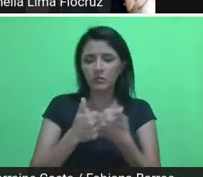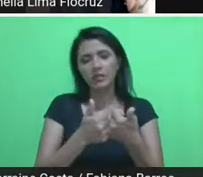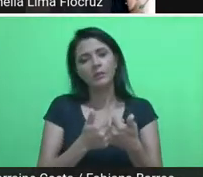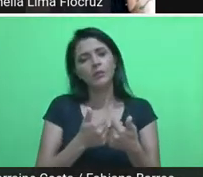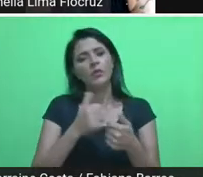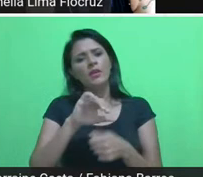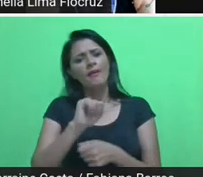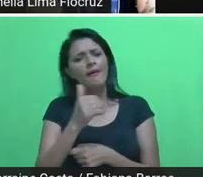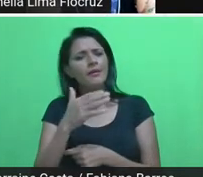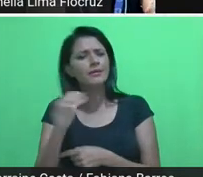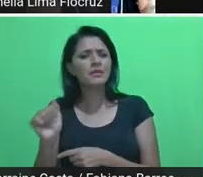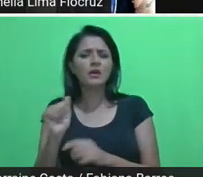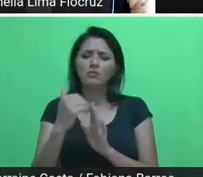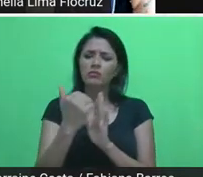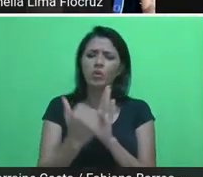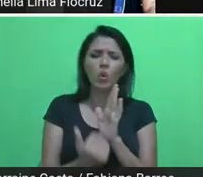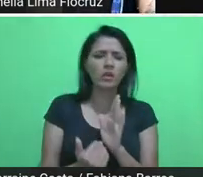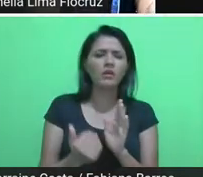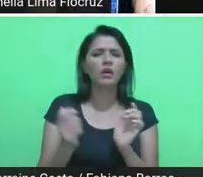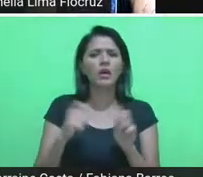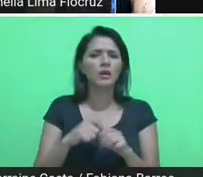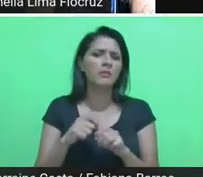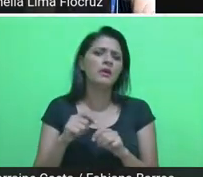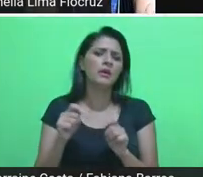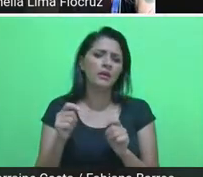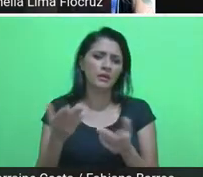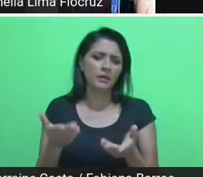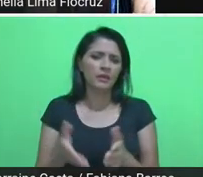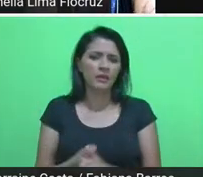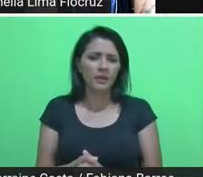ou de programas ou de intervenções. Pode passar.